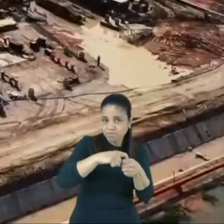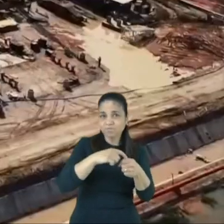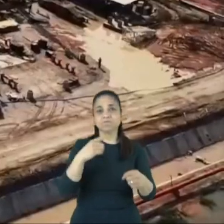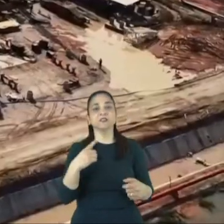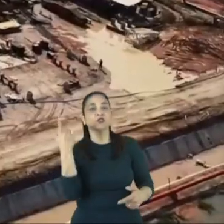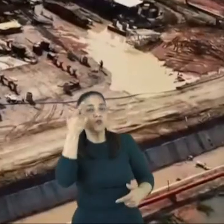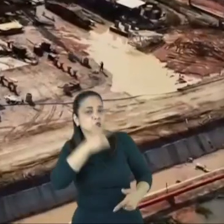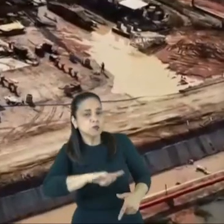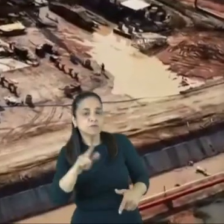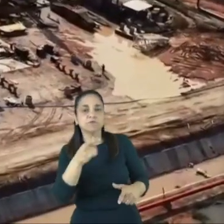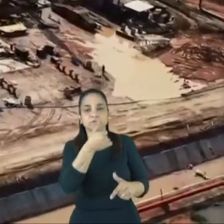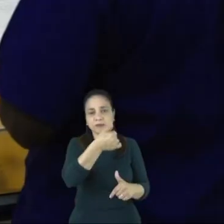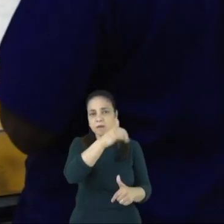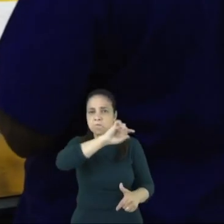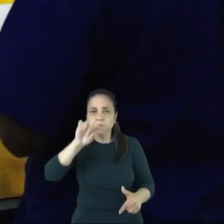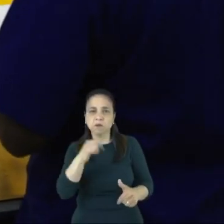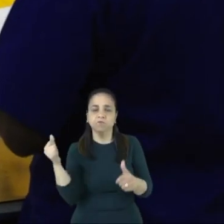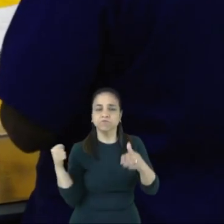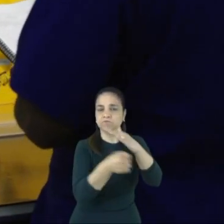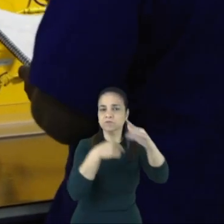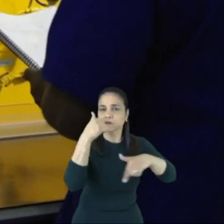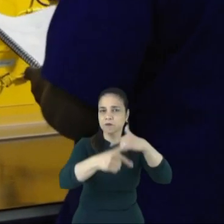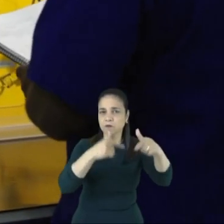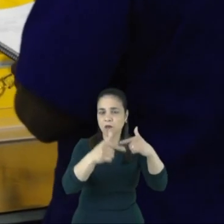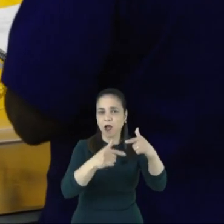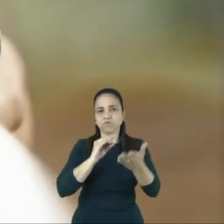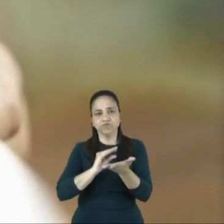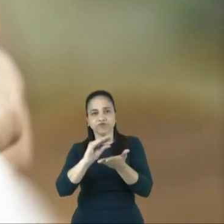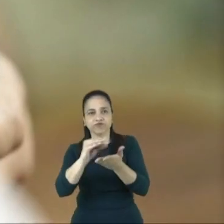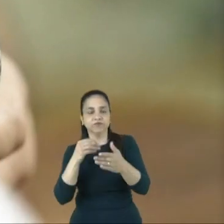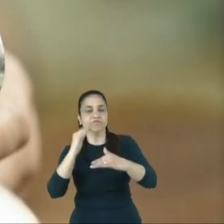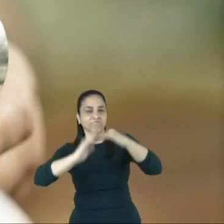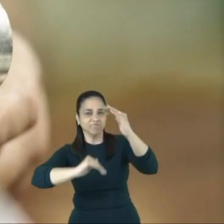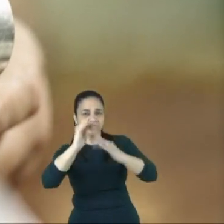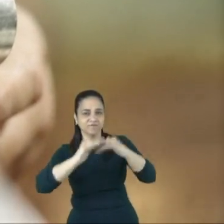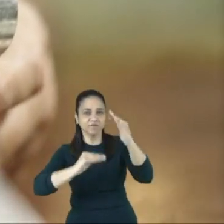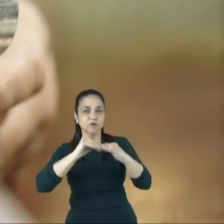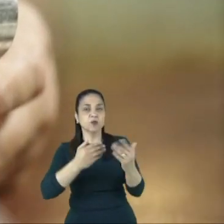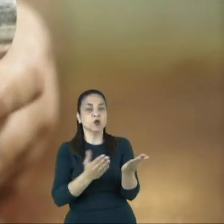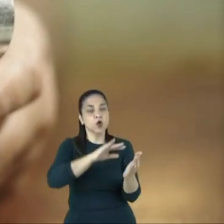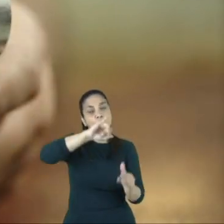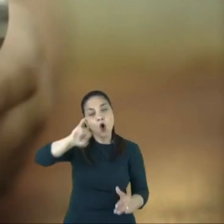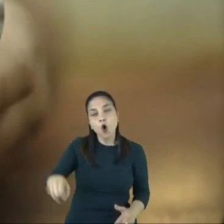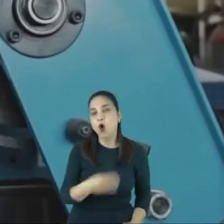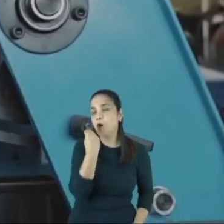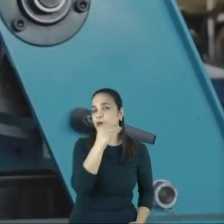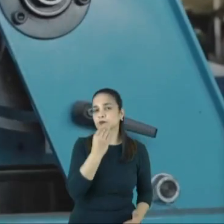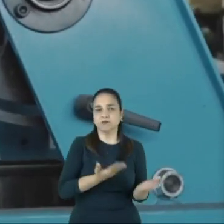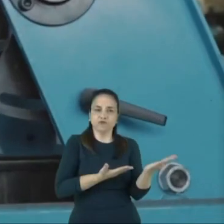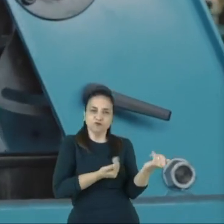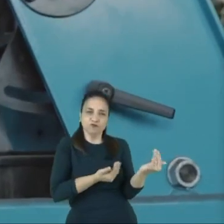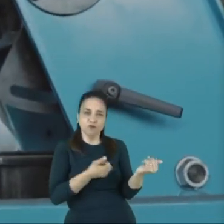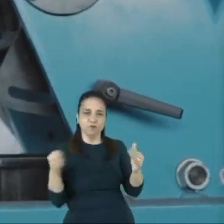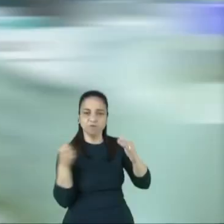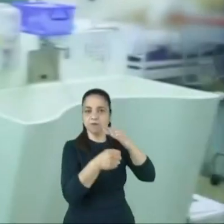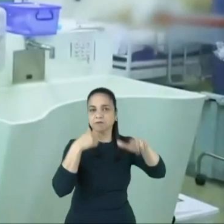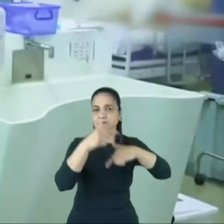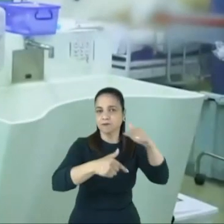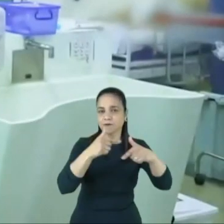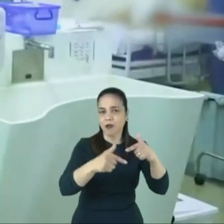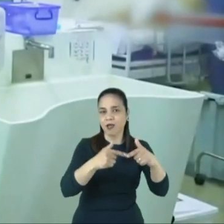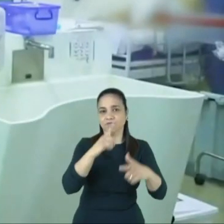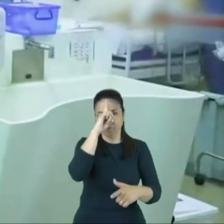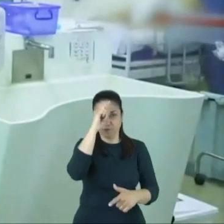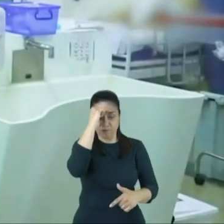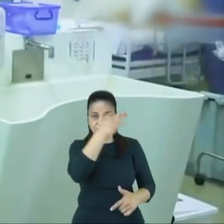mais de 100 mil empregos. Vamos investir no ensino profissionalizante para aumentar as chances dos jovens no mercado de trabalho. Vamos botar os hospitais